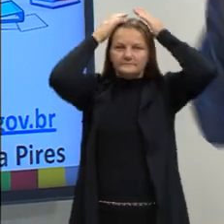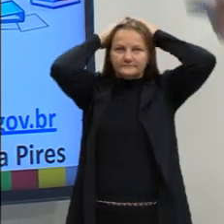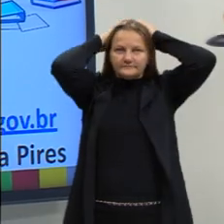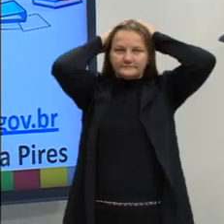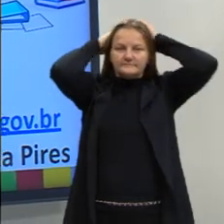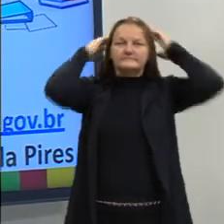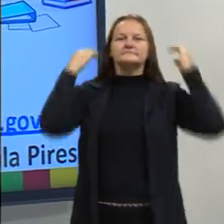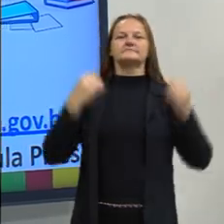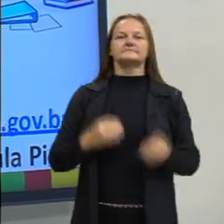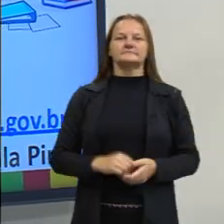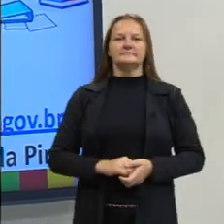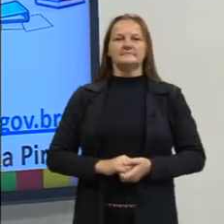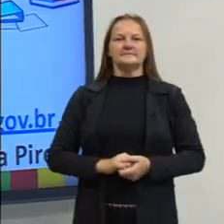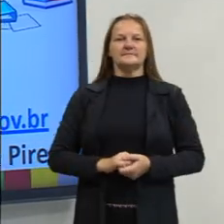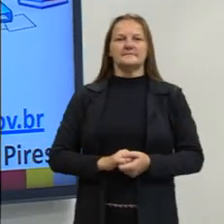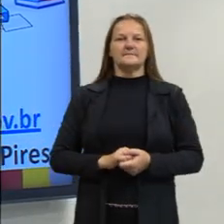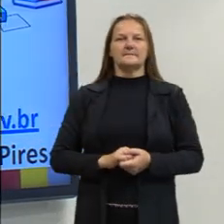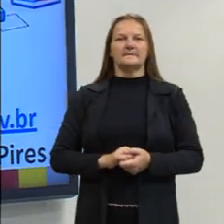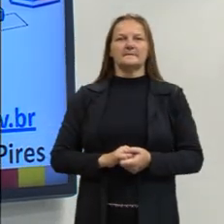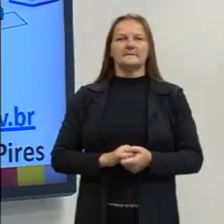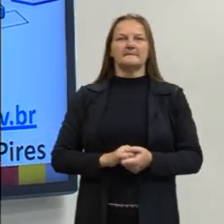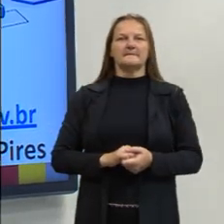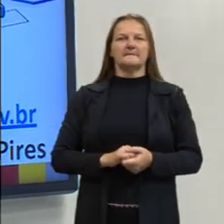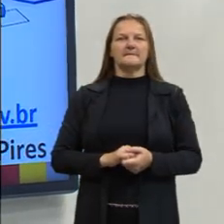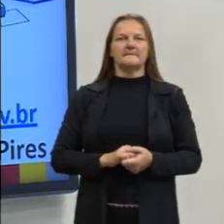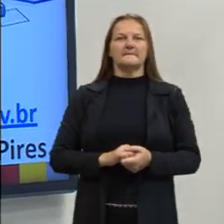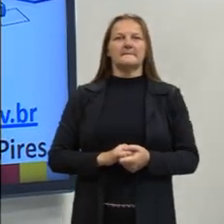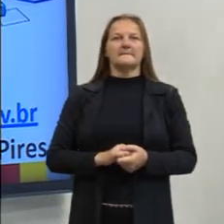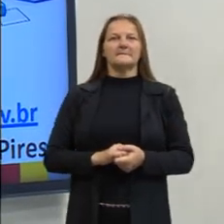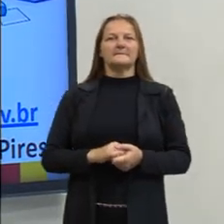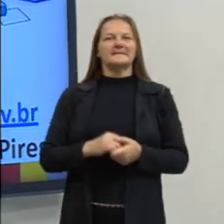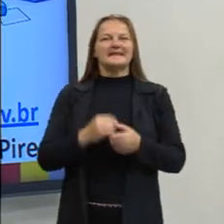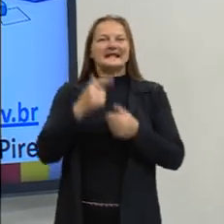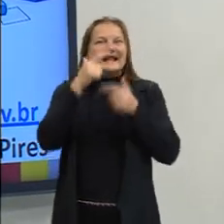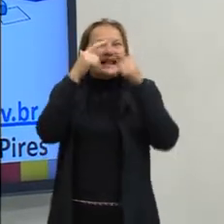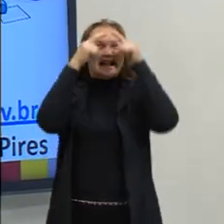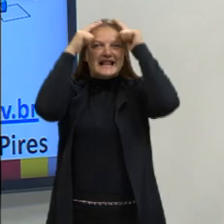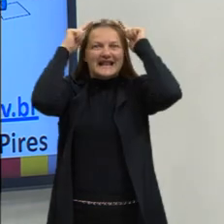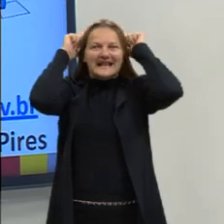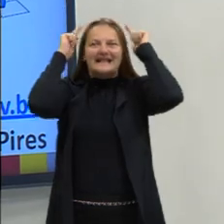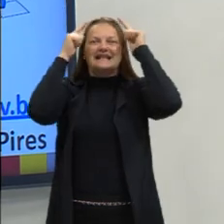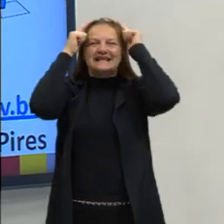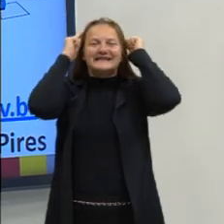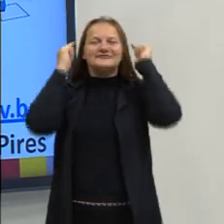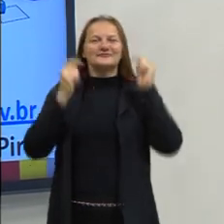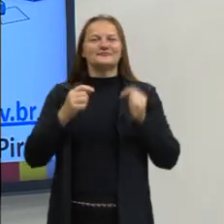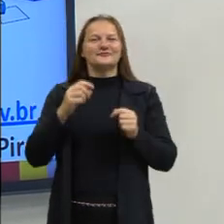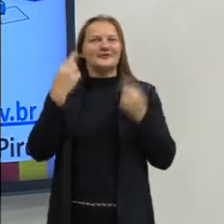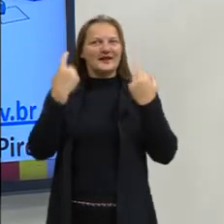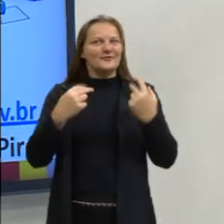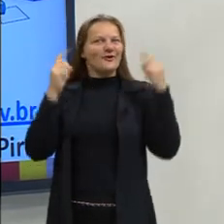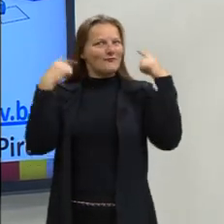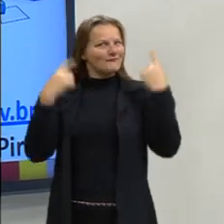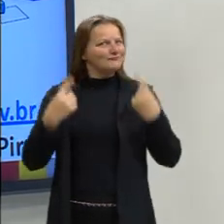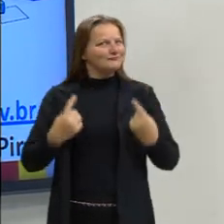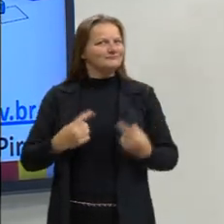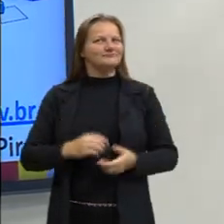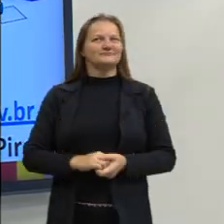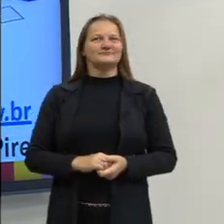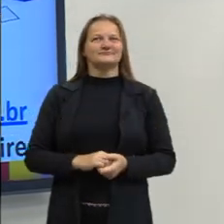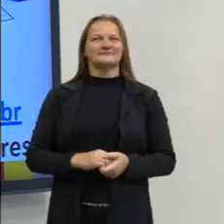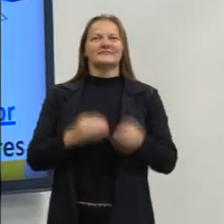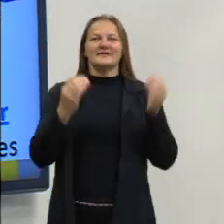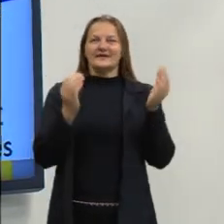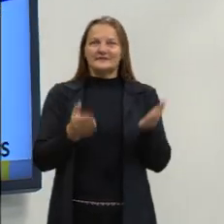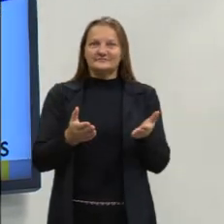alto da cabeça e está liso, não está crespo como ele é naturalmente. Aqui